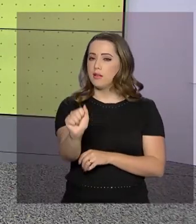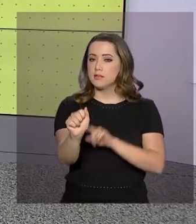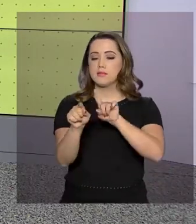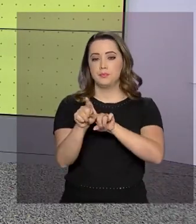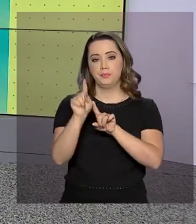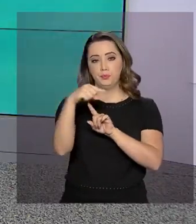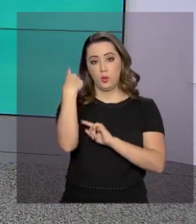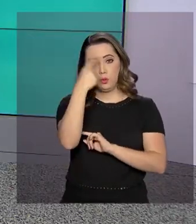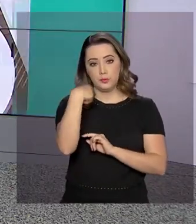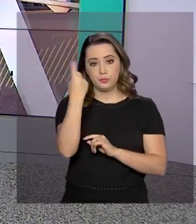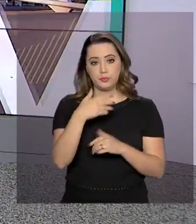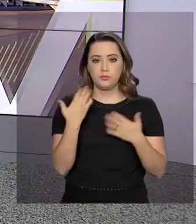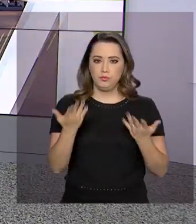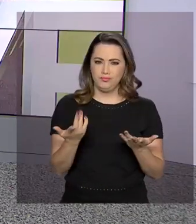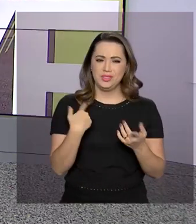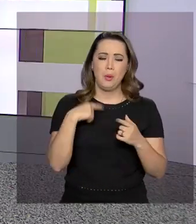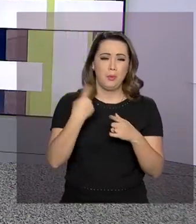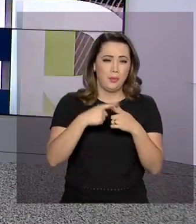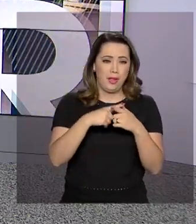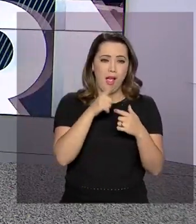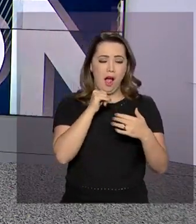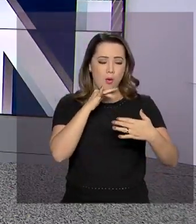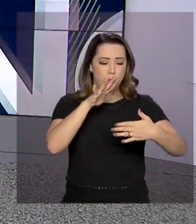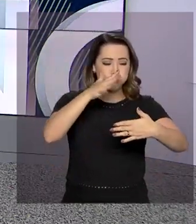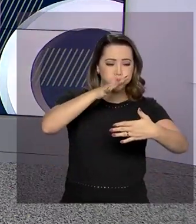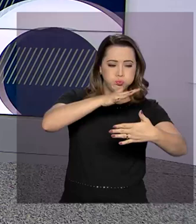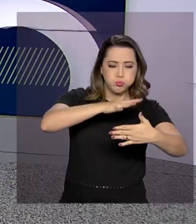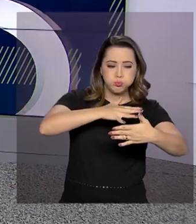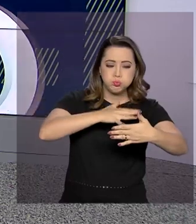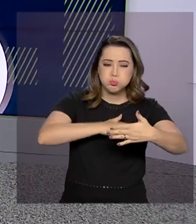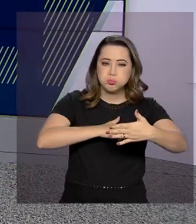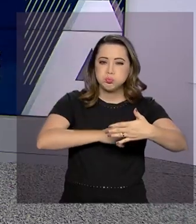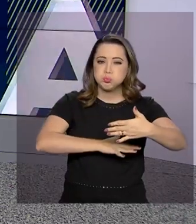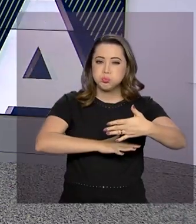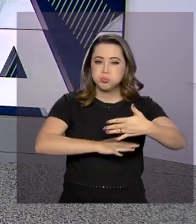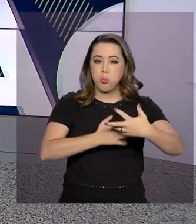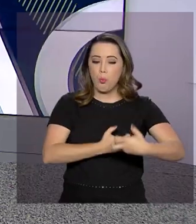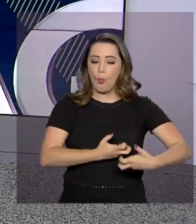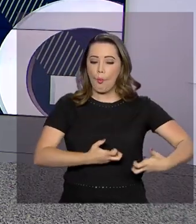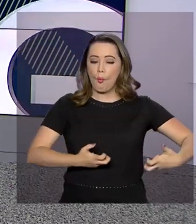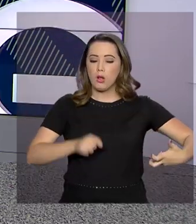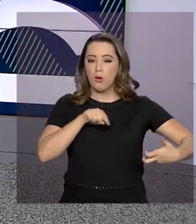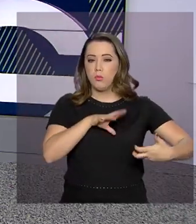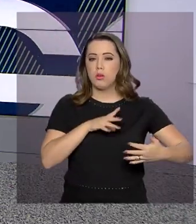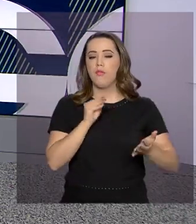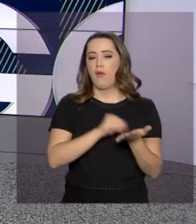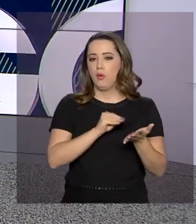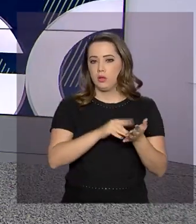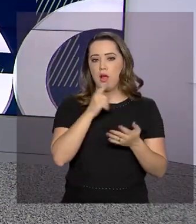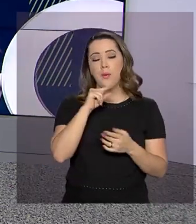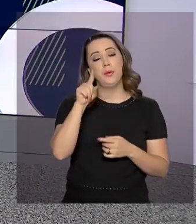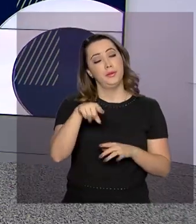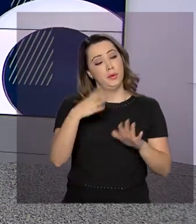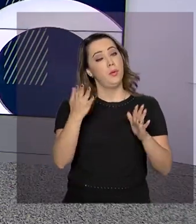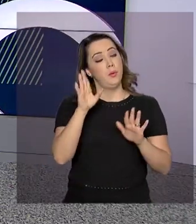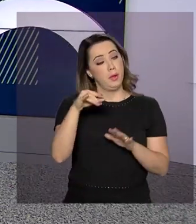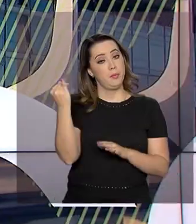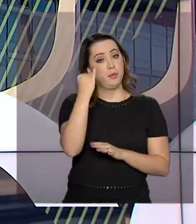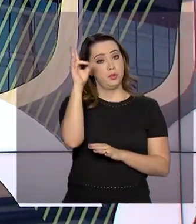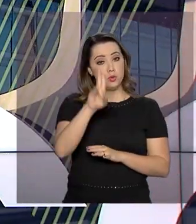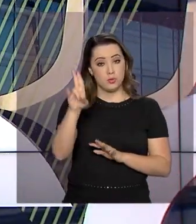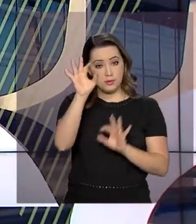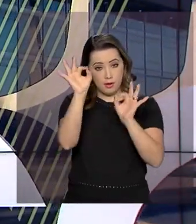média histórica e tendência de redução dos níveis dos principais reservatórios. Por isso, é importante economizar.